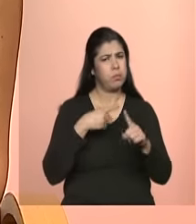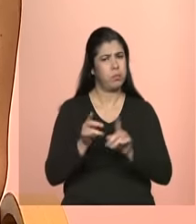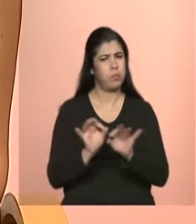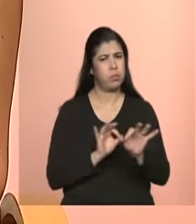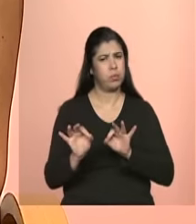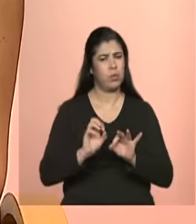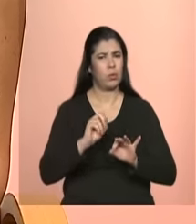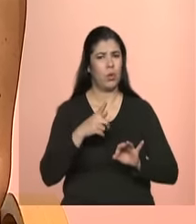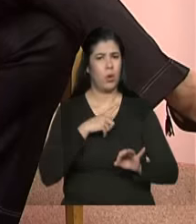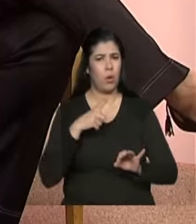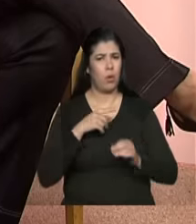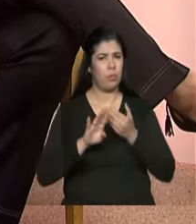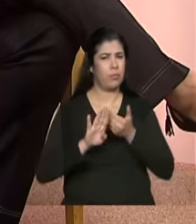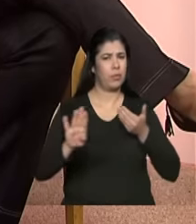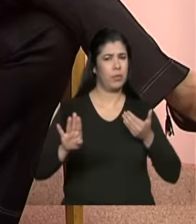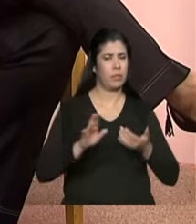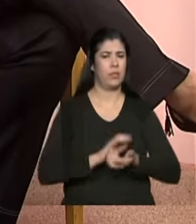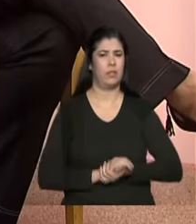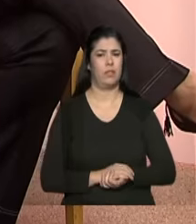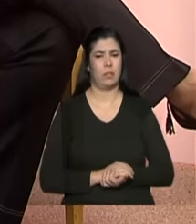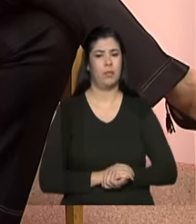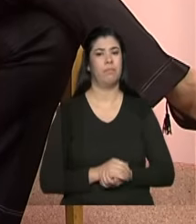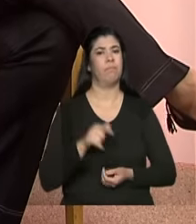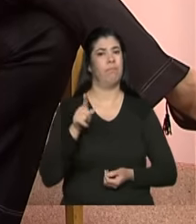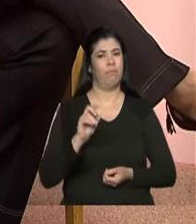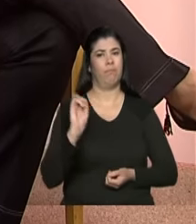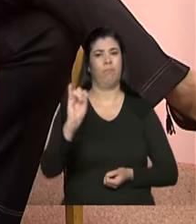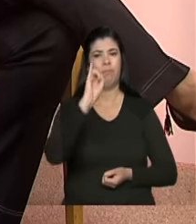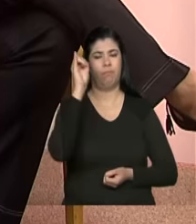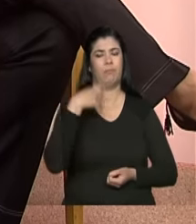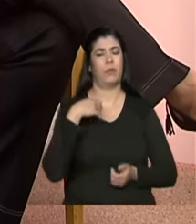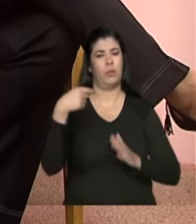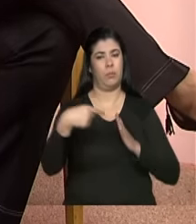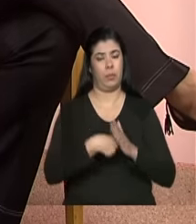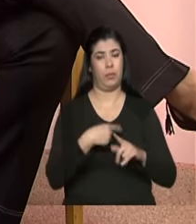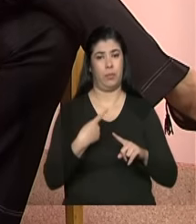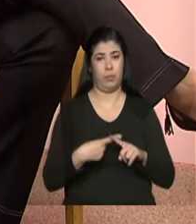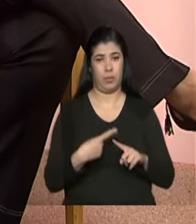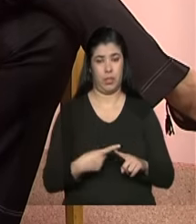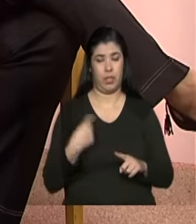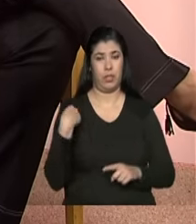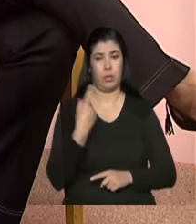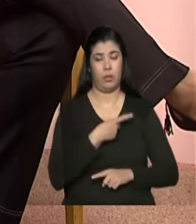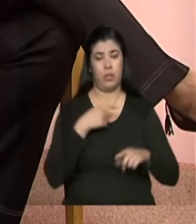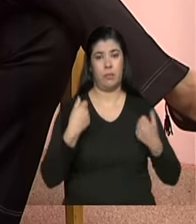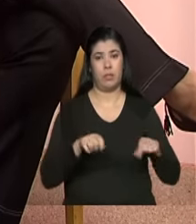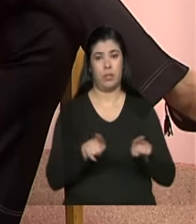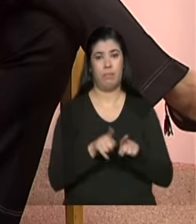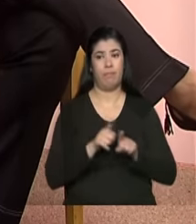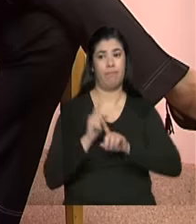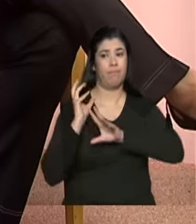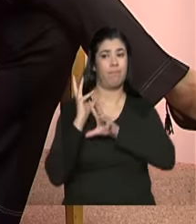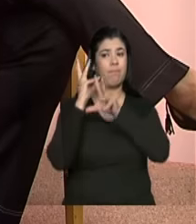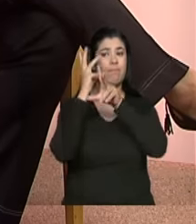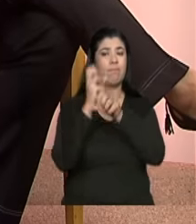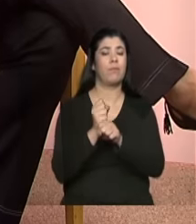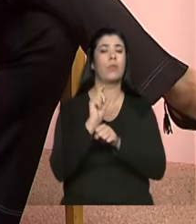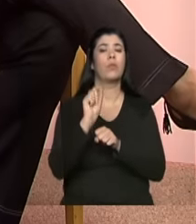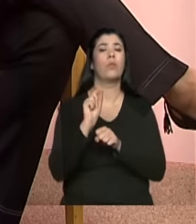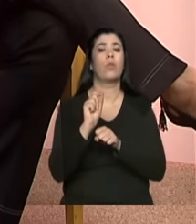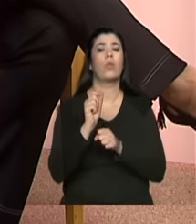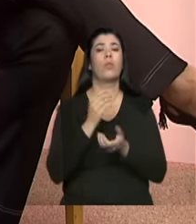isentos? essa é uma pergunta muito importante Marcelo porque nós precisamos resgatar também o que nós estamos falando de